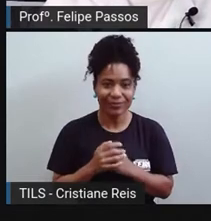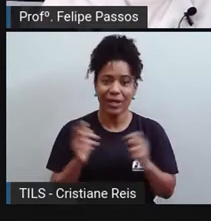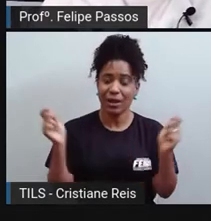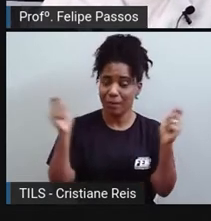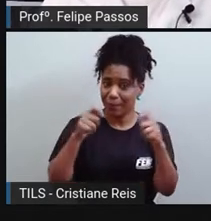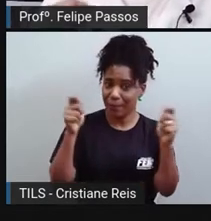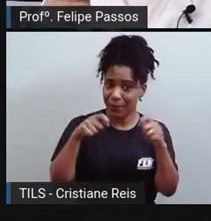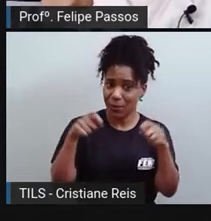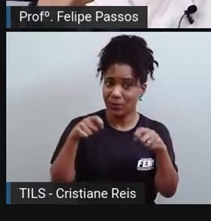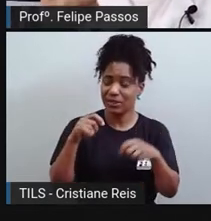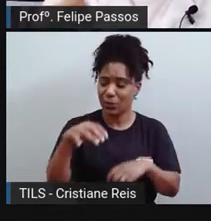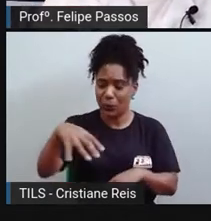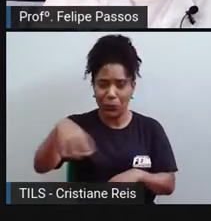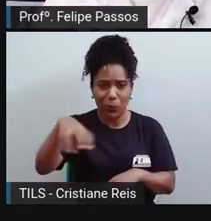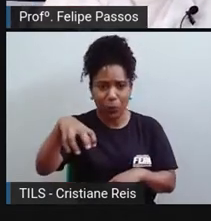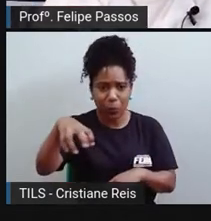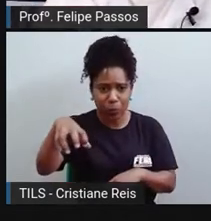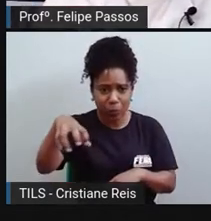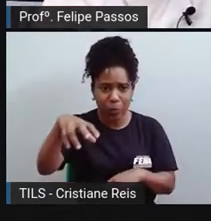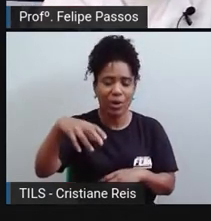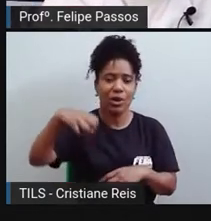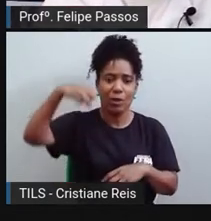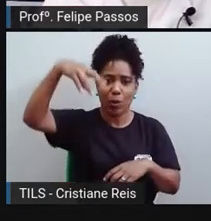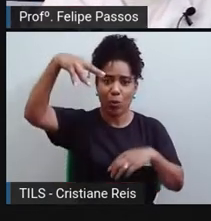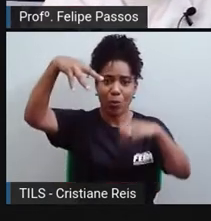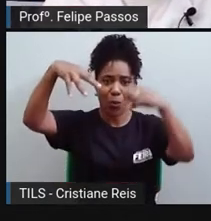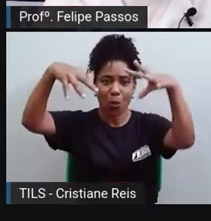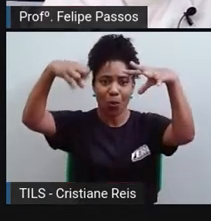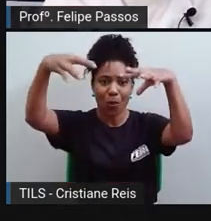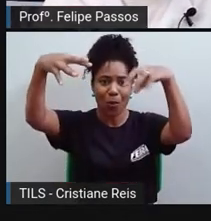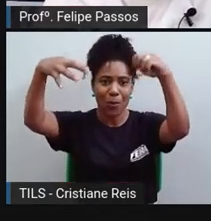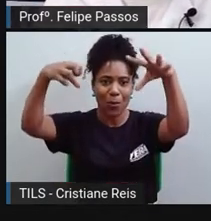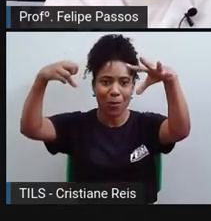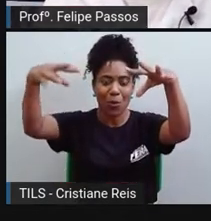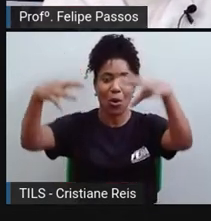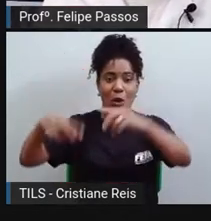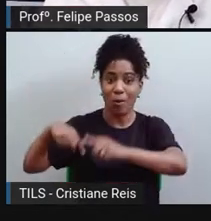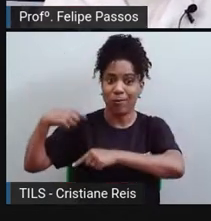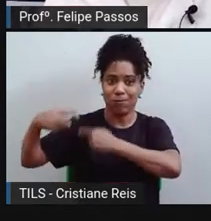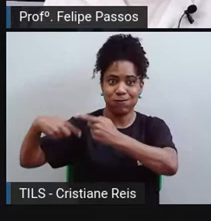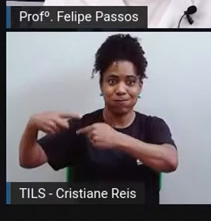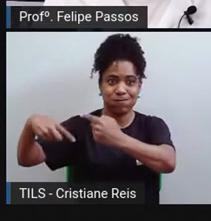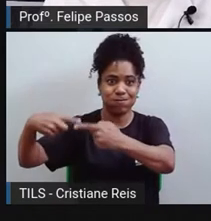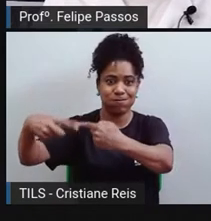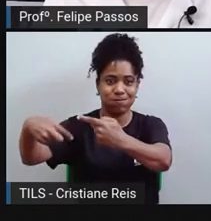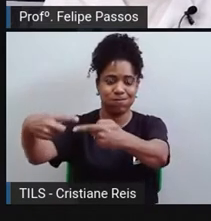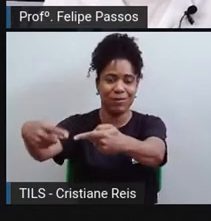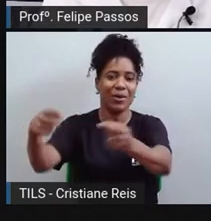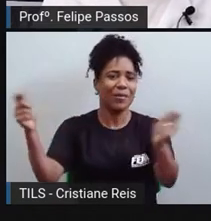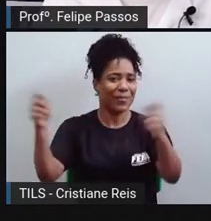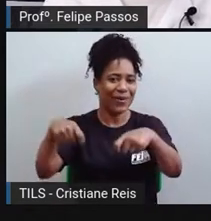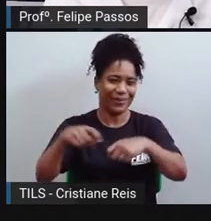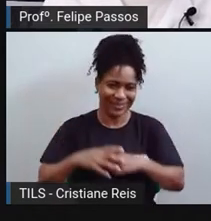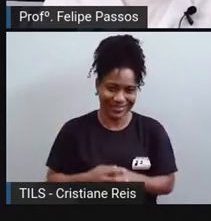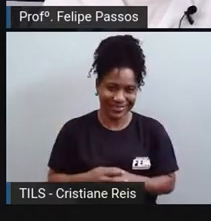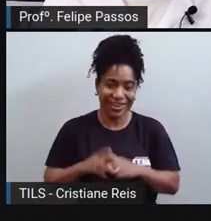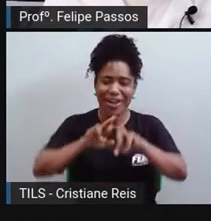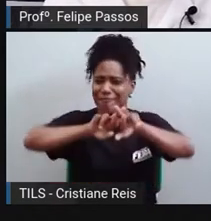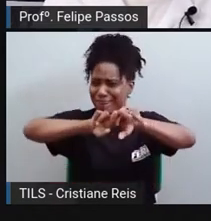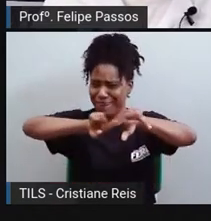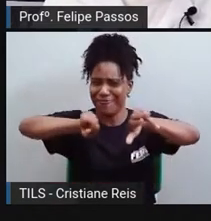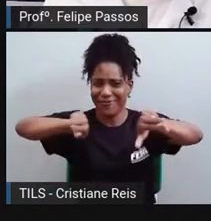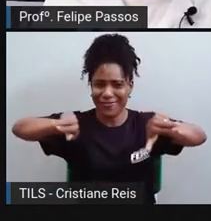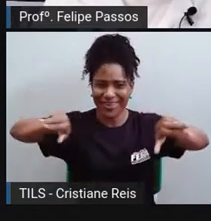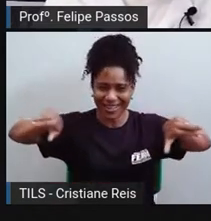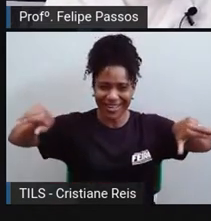uma ação, de transformar algo, realizar um trabalho. Ela pode se manifestar de várias formas, e